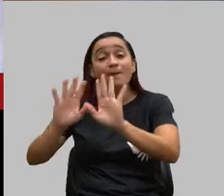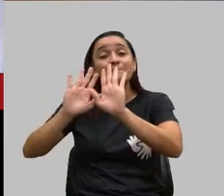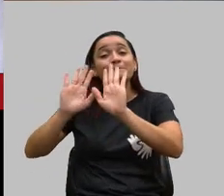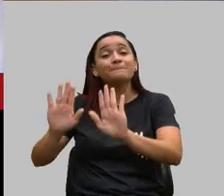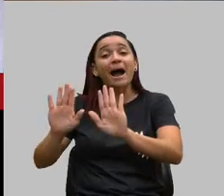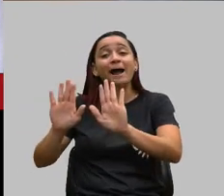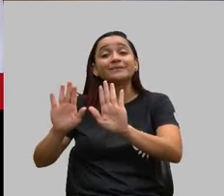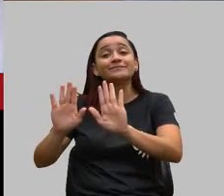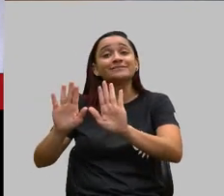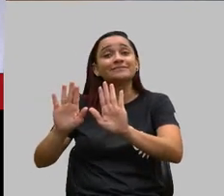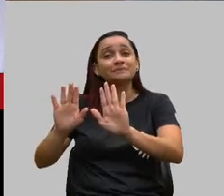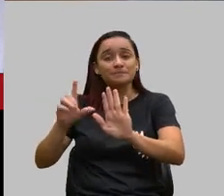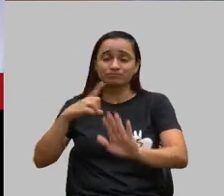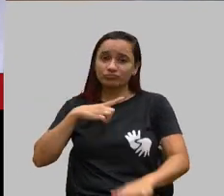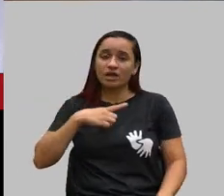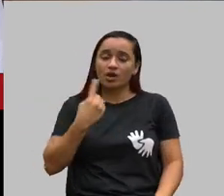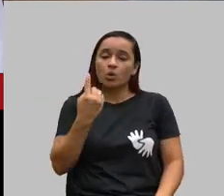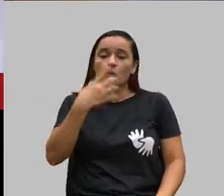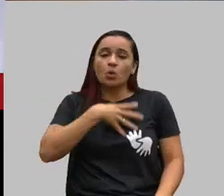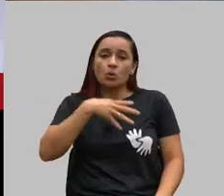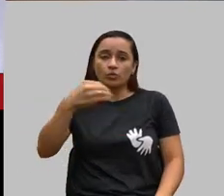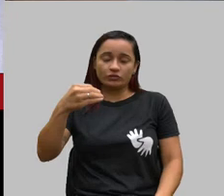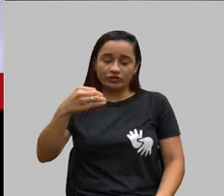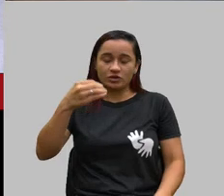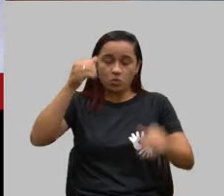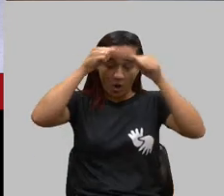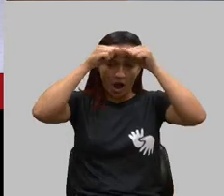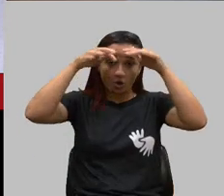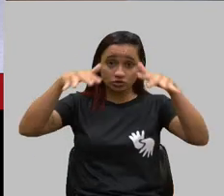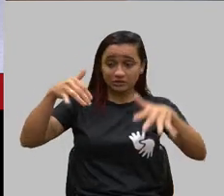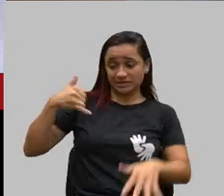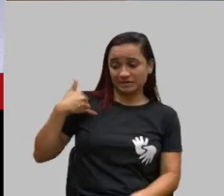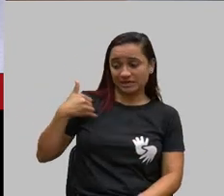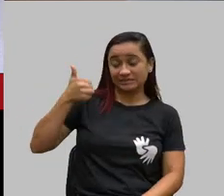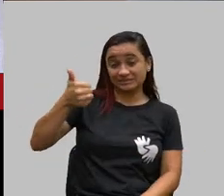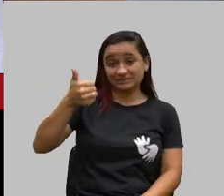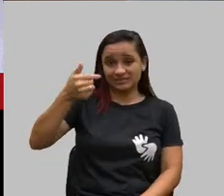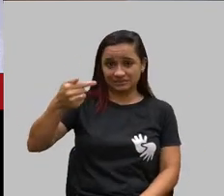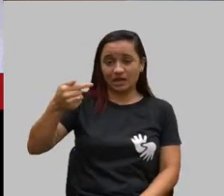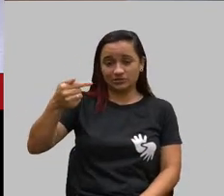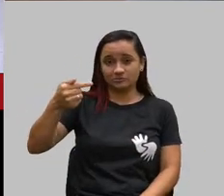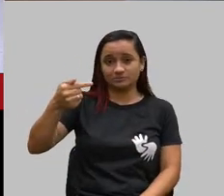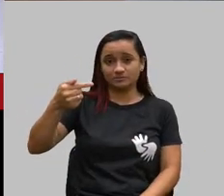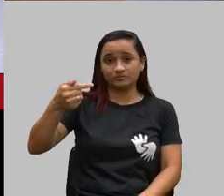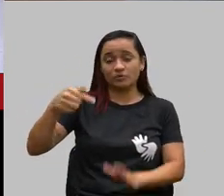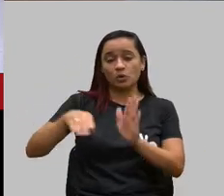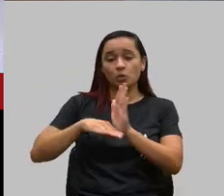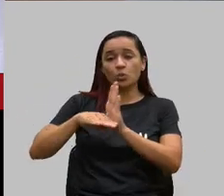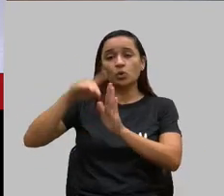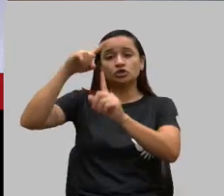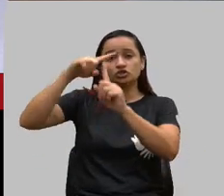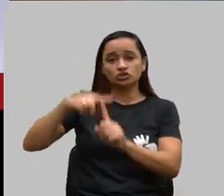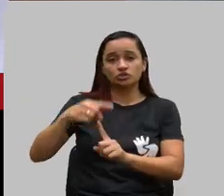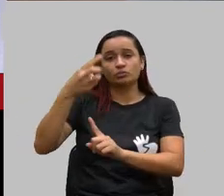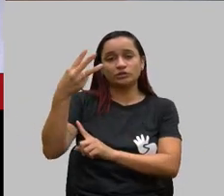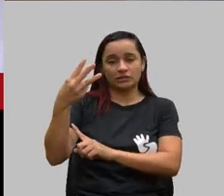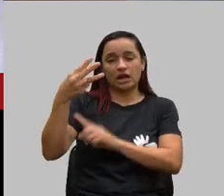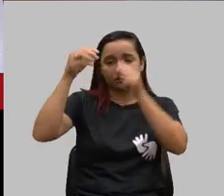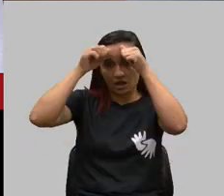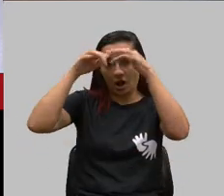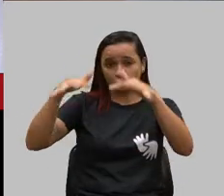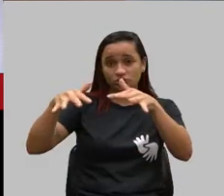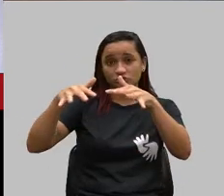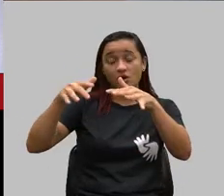tenho um filho autista, 17 anos de idade, grau 3 de suporte, muito